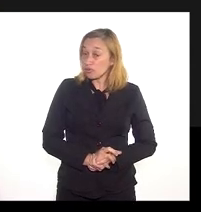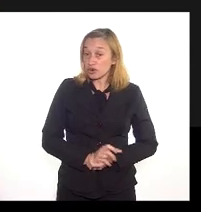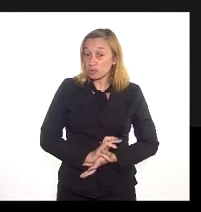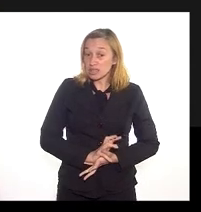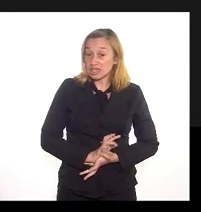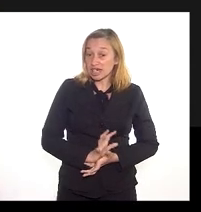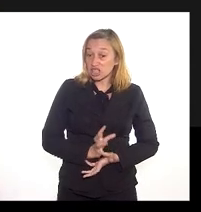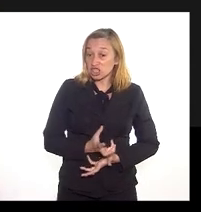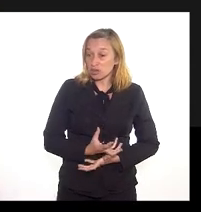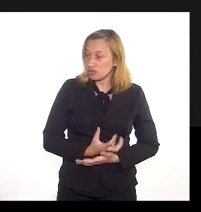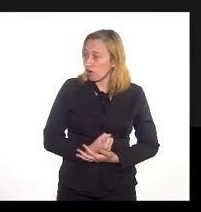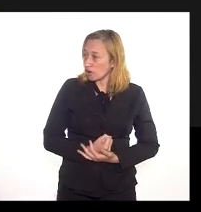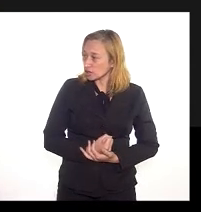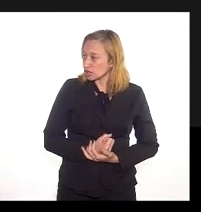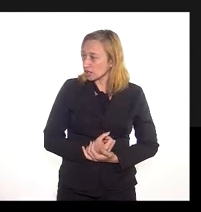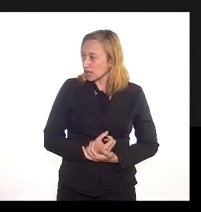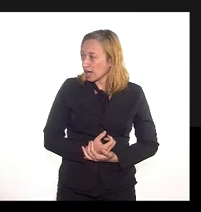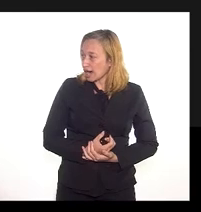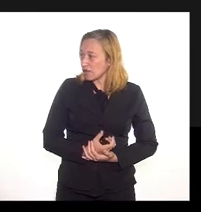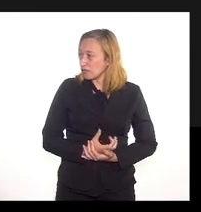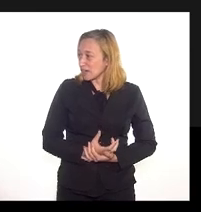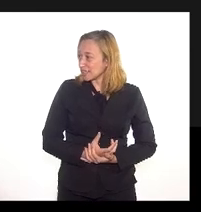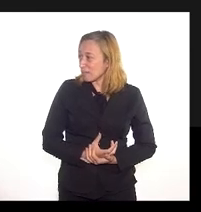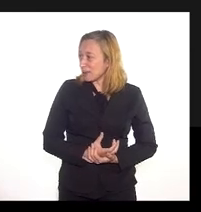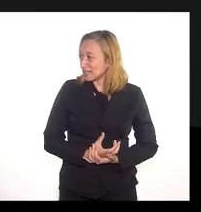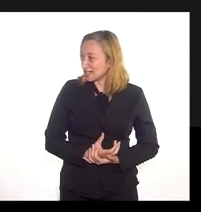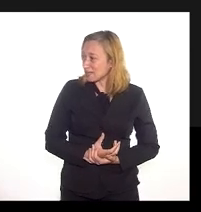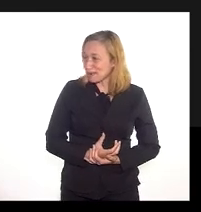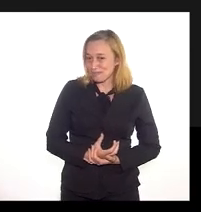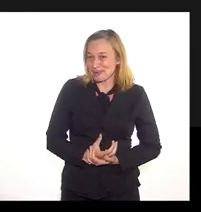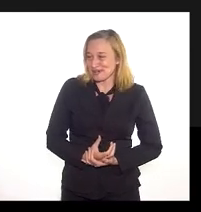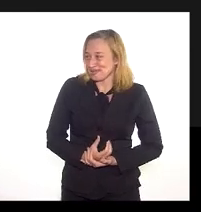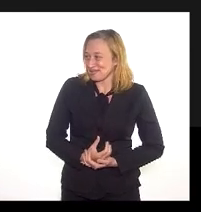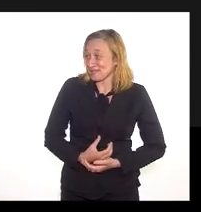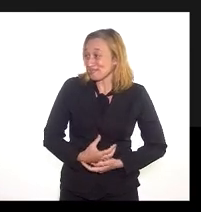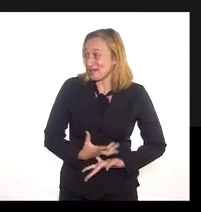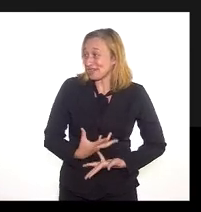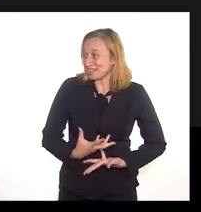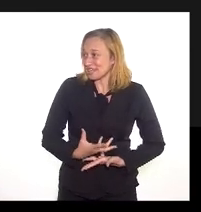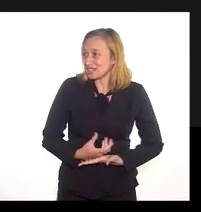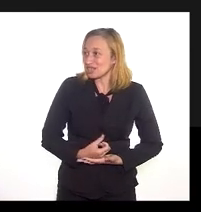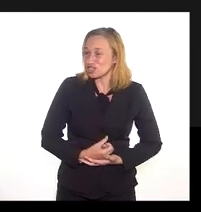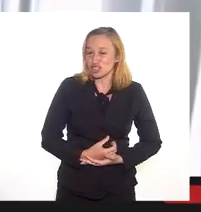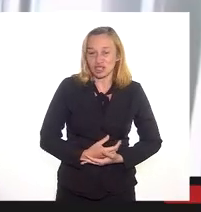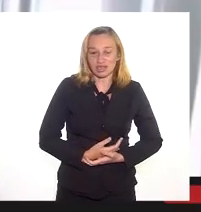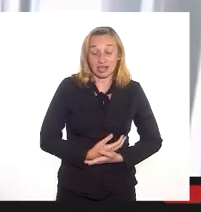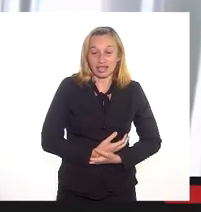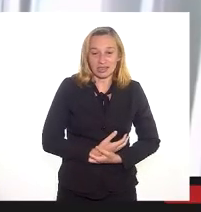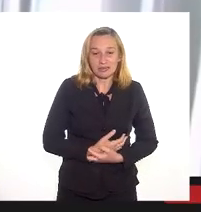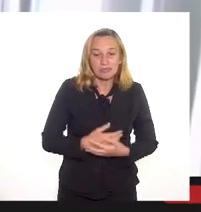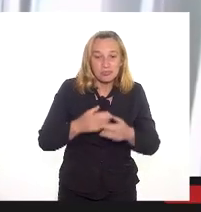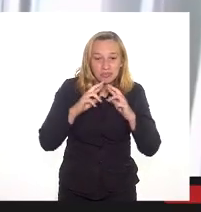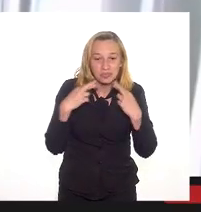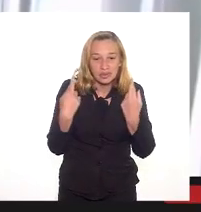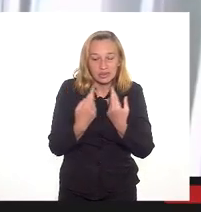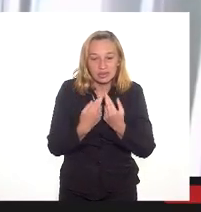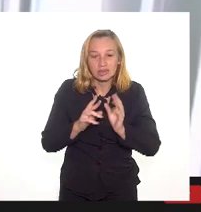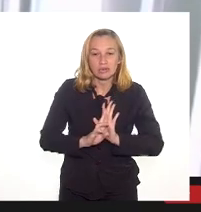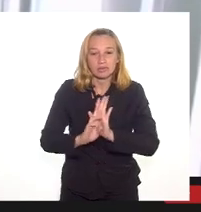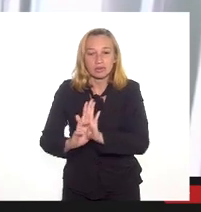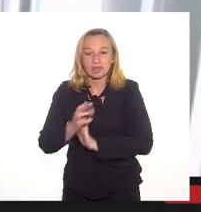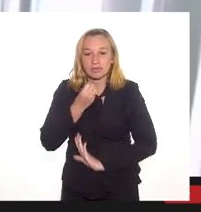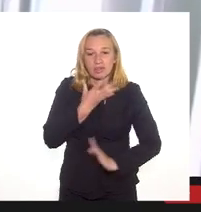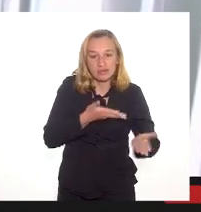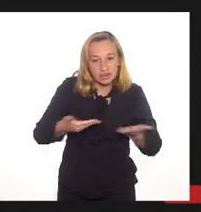Repito, gostaria de saber se há representação do município de Duque de Caxias na nossa audiência, uma representação bem